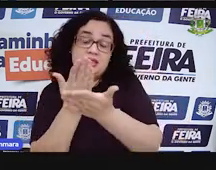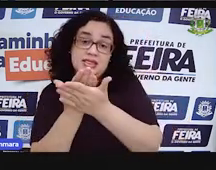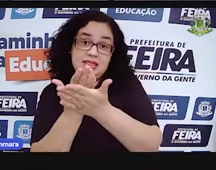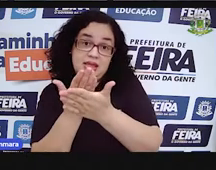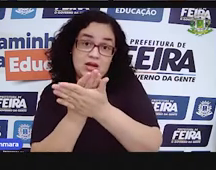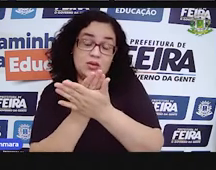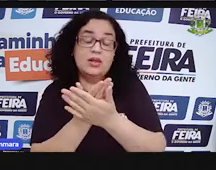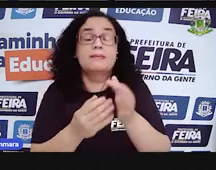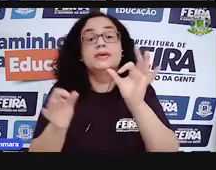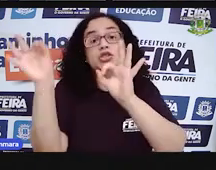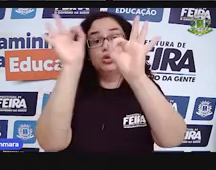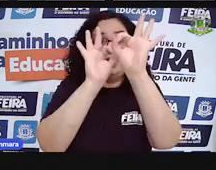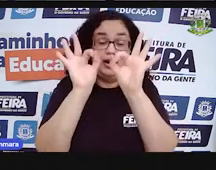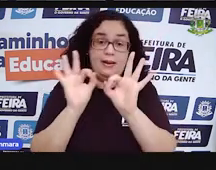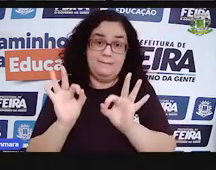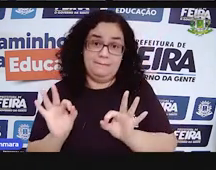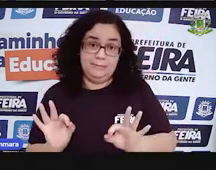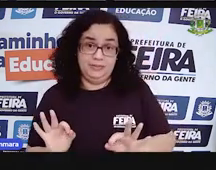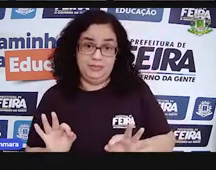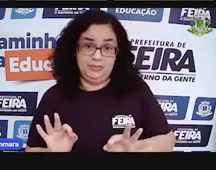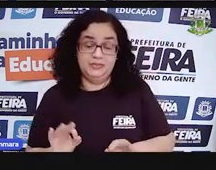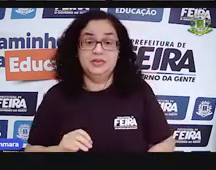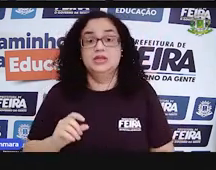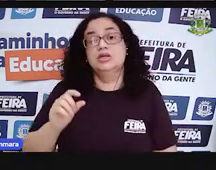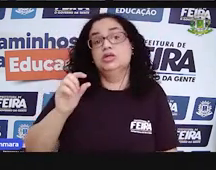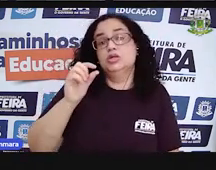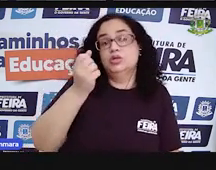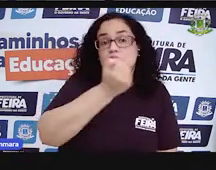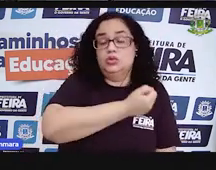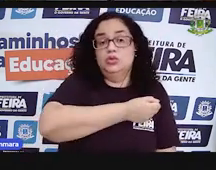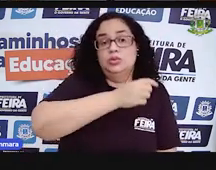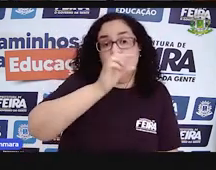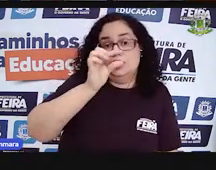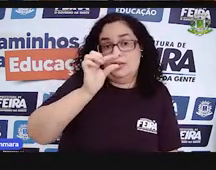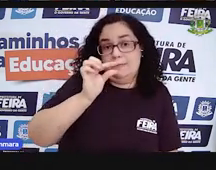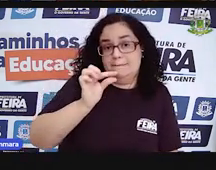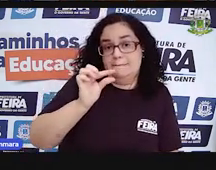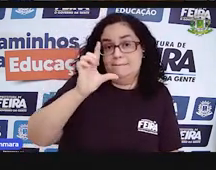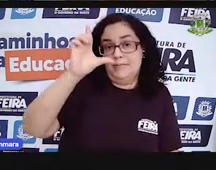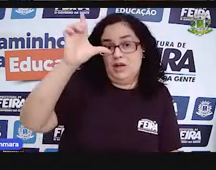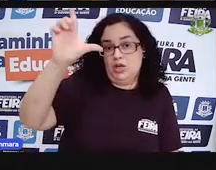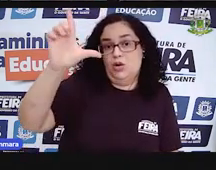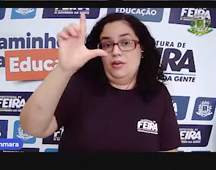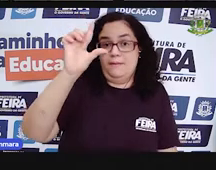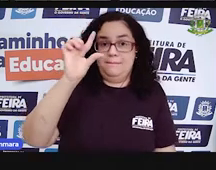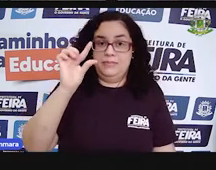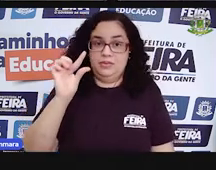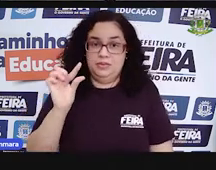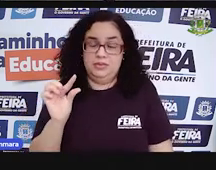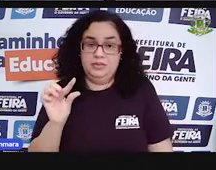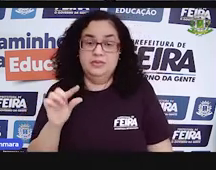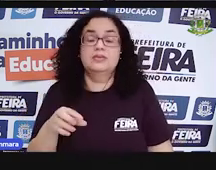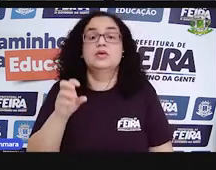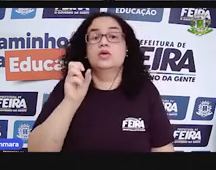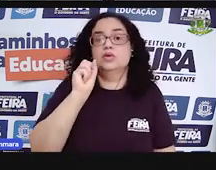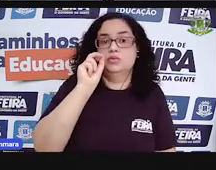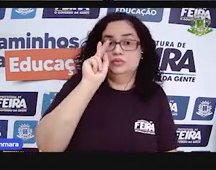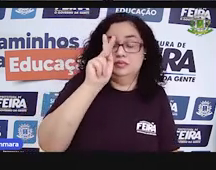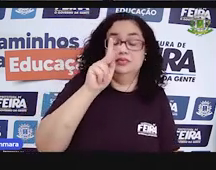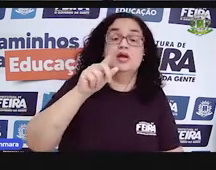pediu para a gente organizar ela de forma decrescente, não foi isso? Foi isso mesmo! Exatamente!